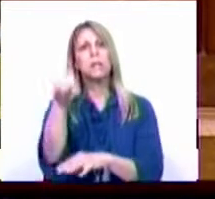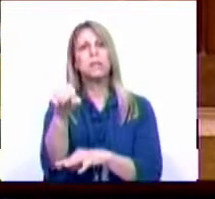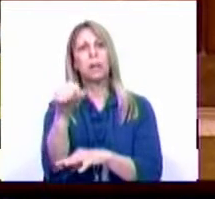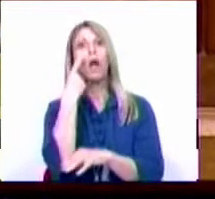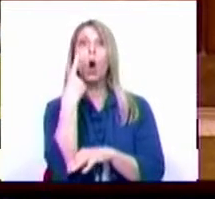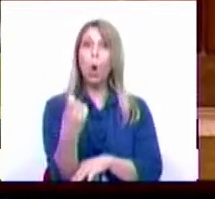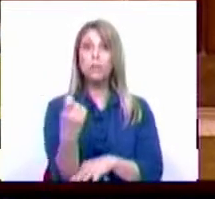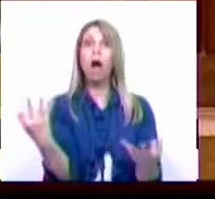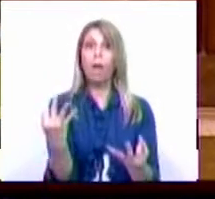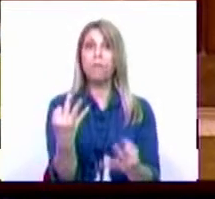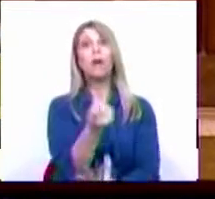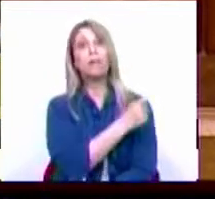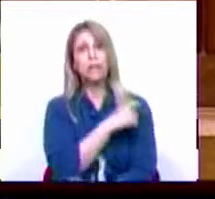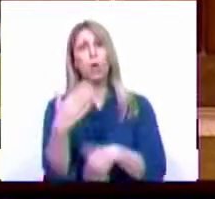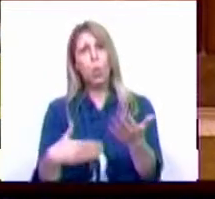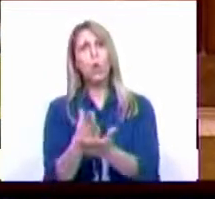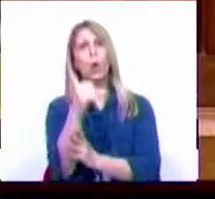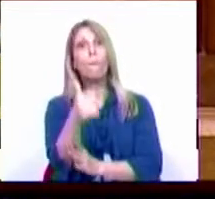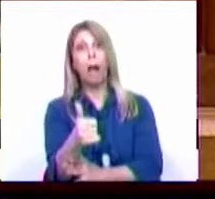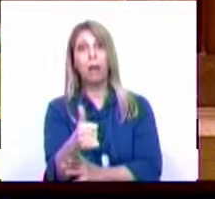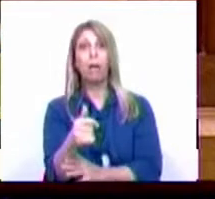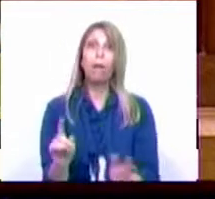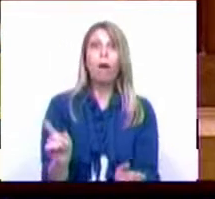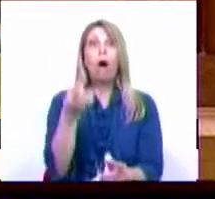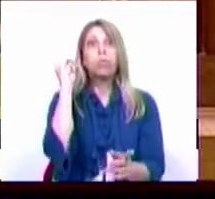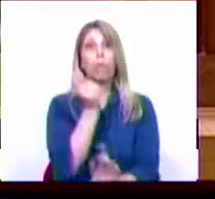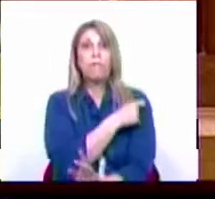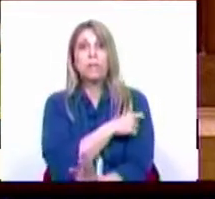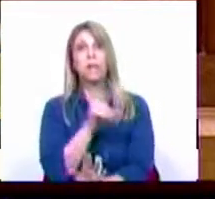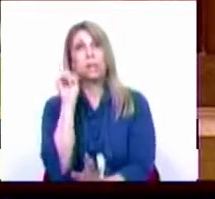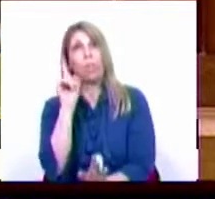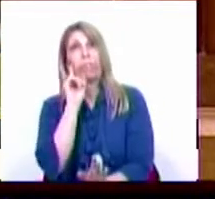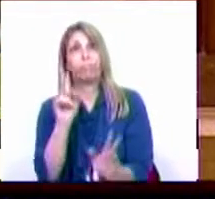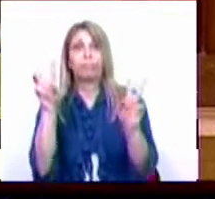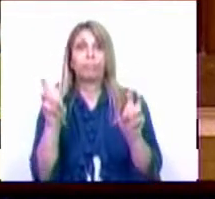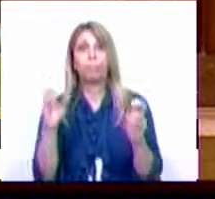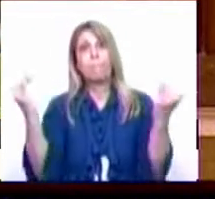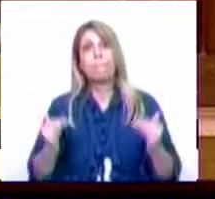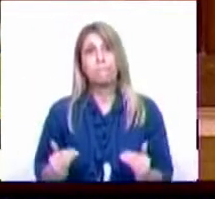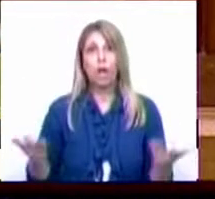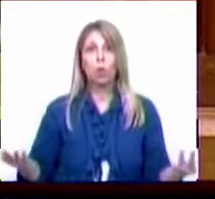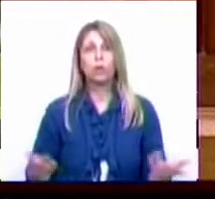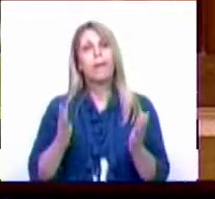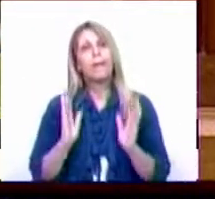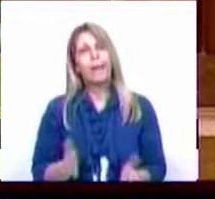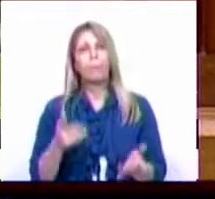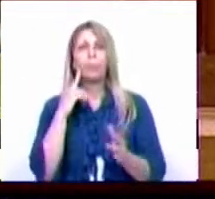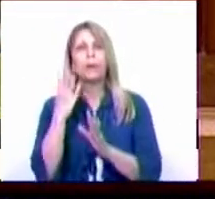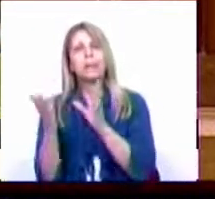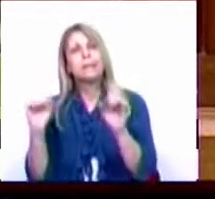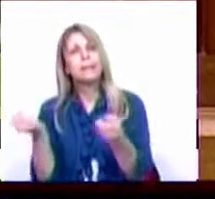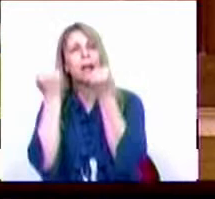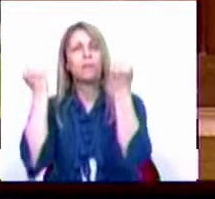reconhecemos que a vacinação correu bem, fosse a vacinação um assunto de menos importância, é importante resgatar o CDS deste equívoco. A